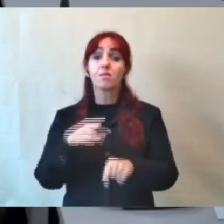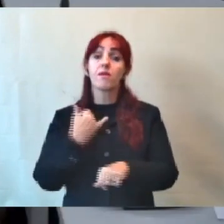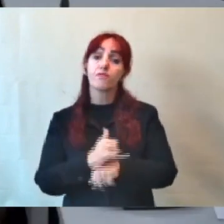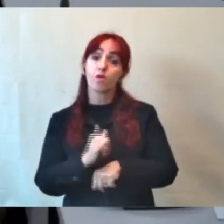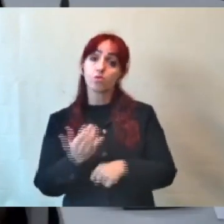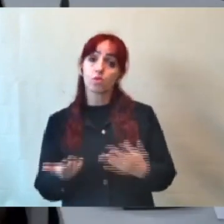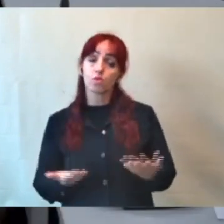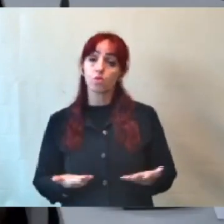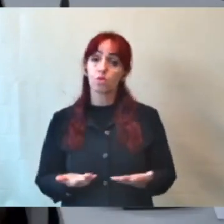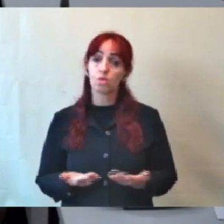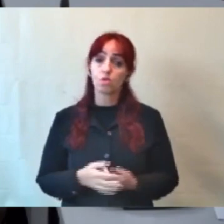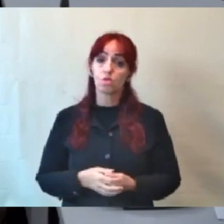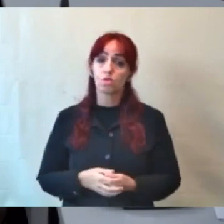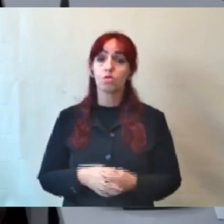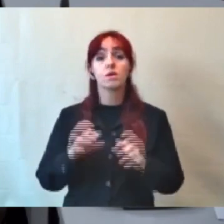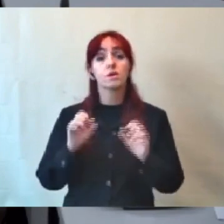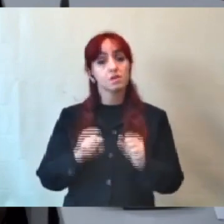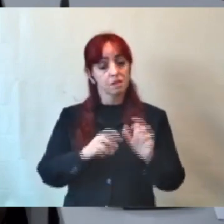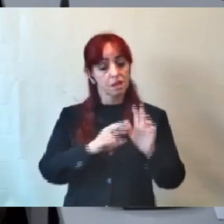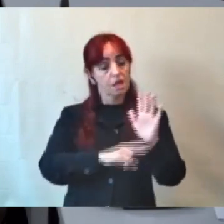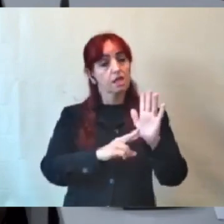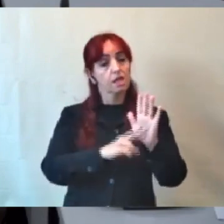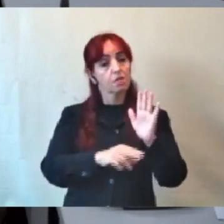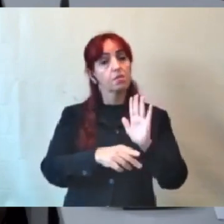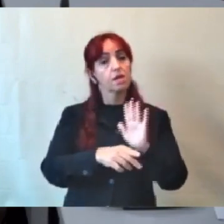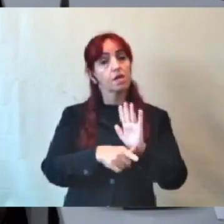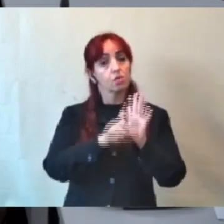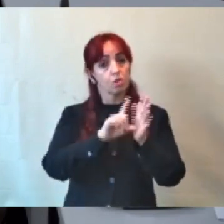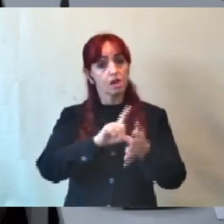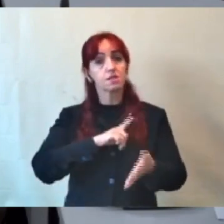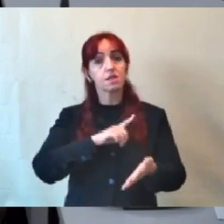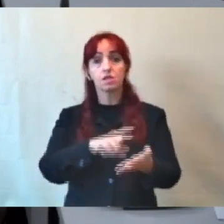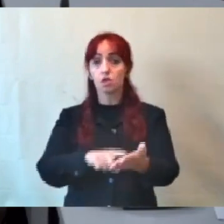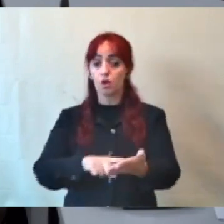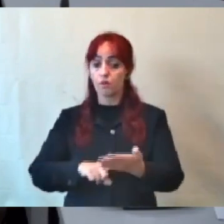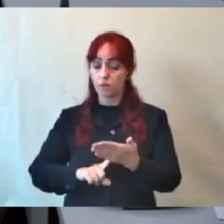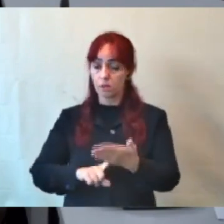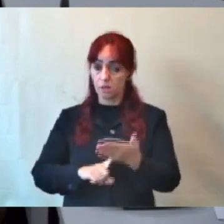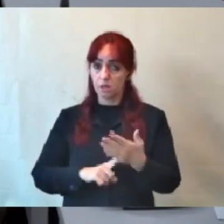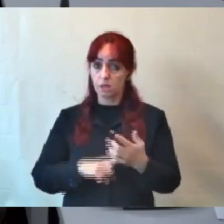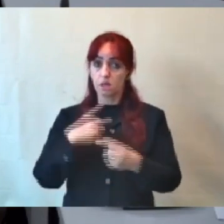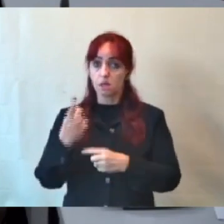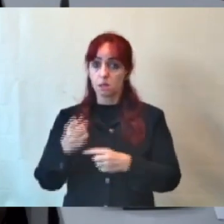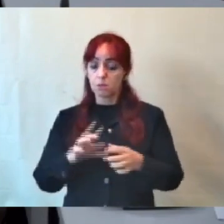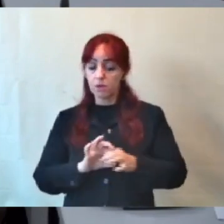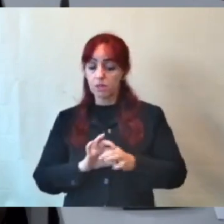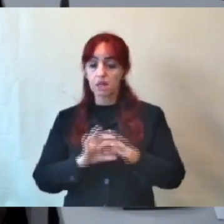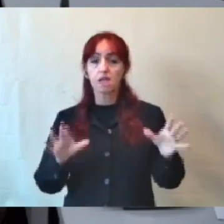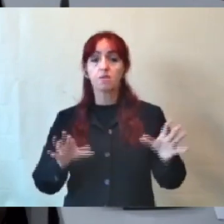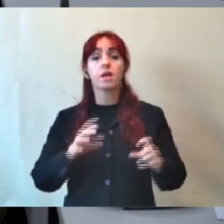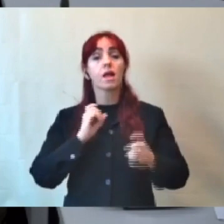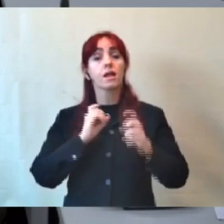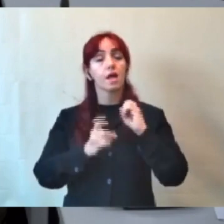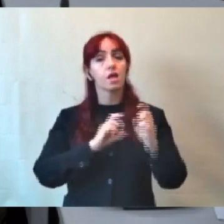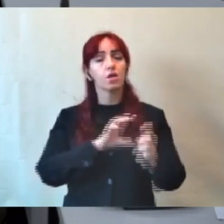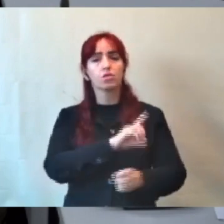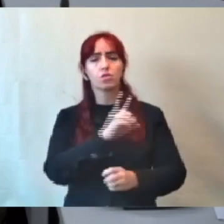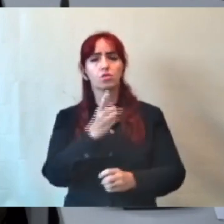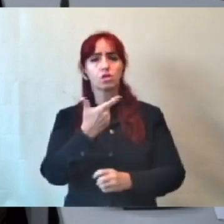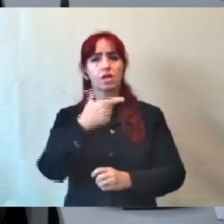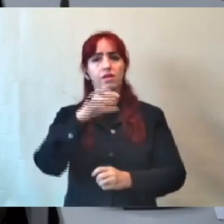O requerimento inicialmente era de convite, quando a gente foi deliberar aqui na reunião do dia 10 de fevereiro,